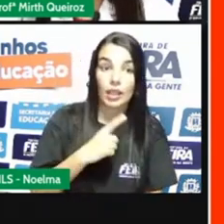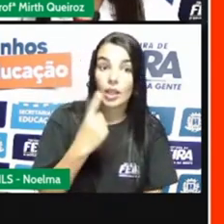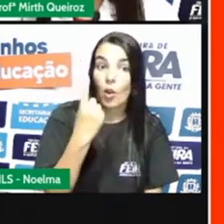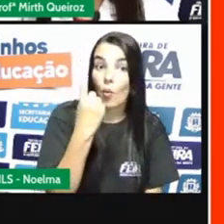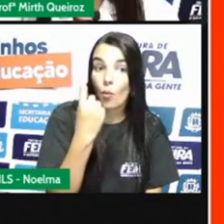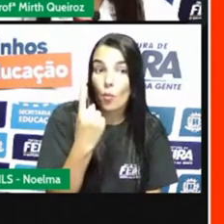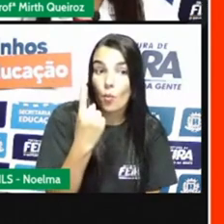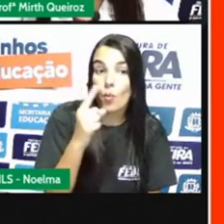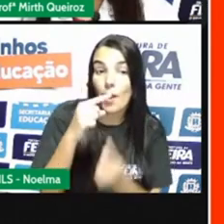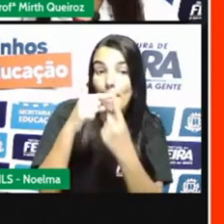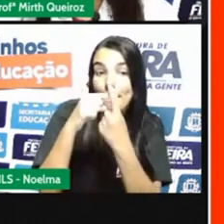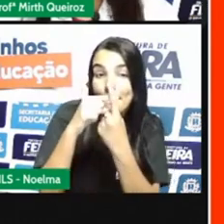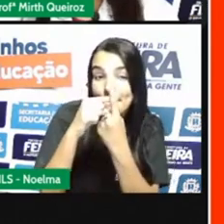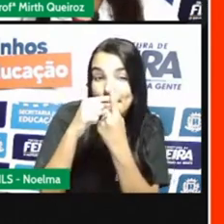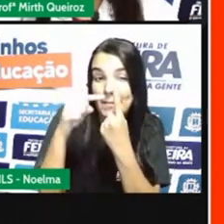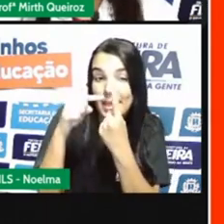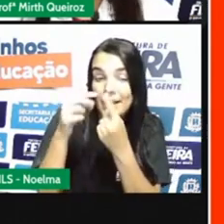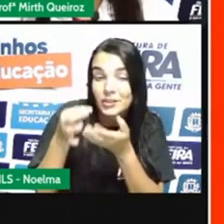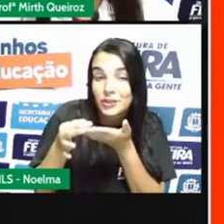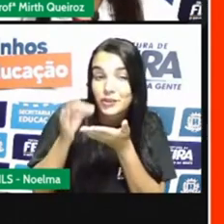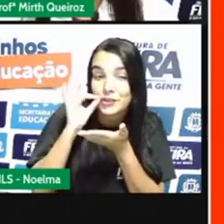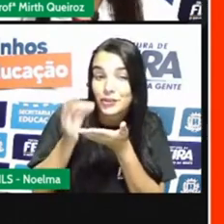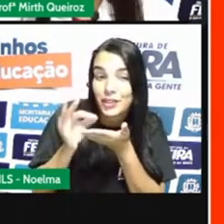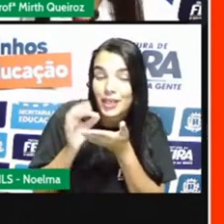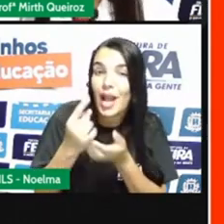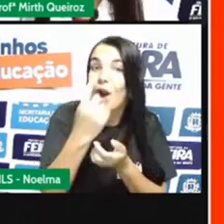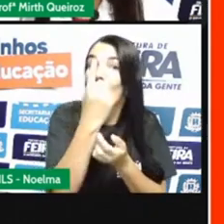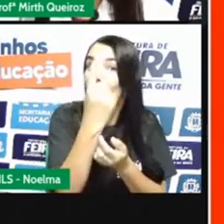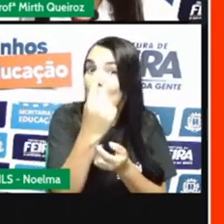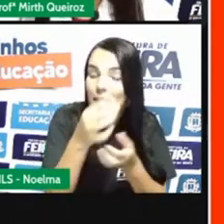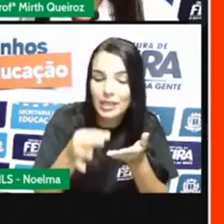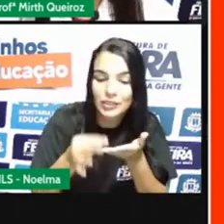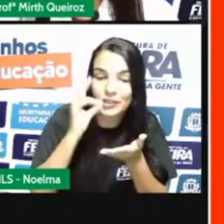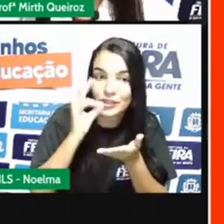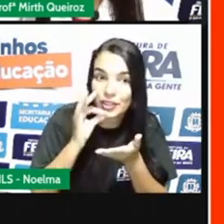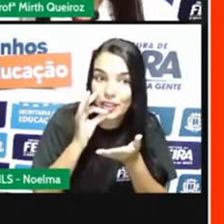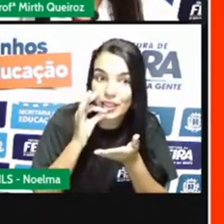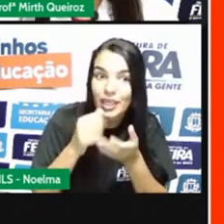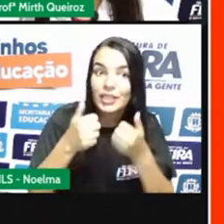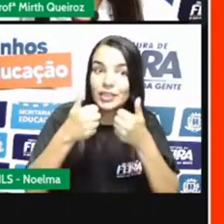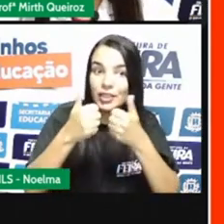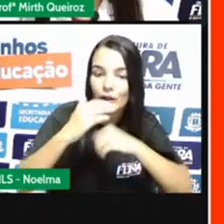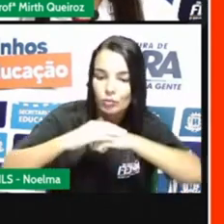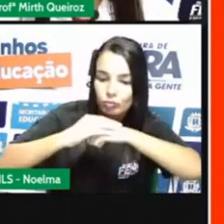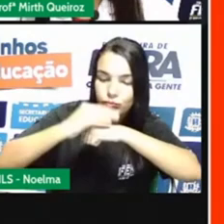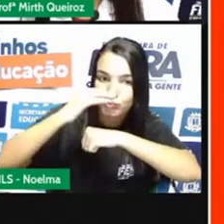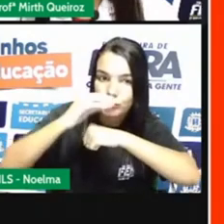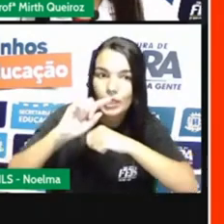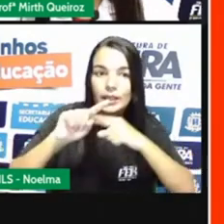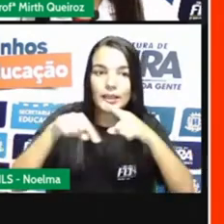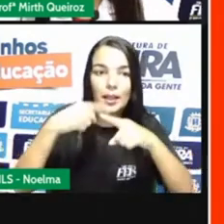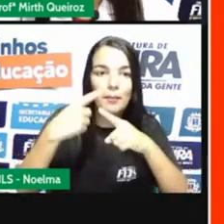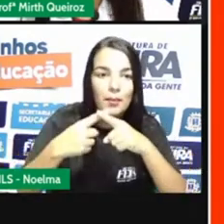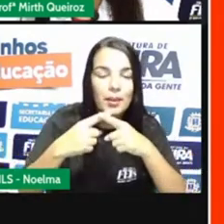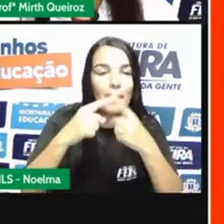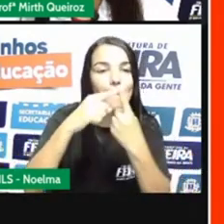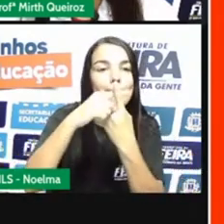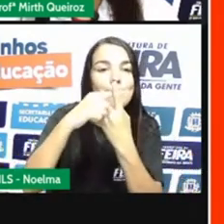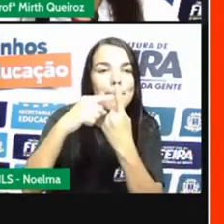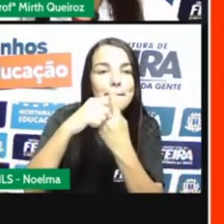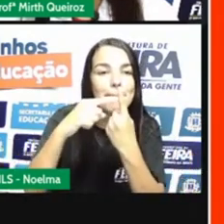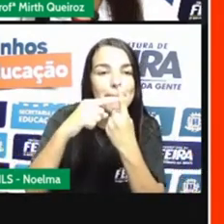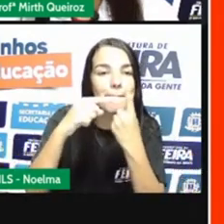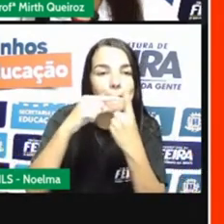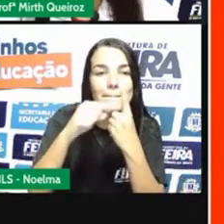e meia xícara de chocolate em pó. Significa que nós vamos pegar uma xícara de chocolate em pó e depois meia